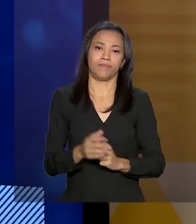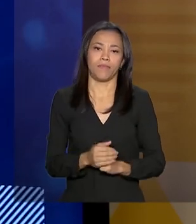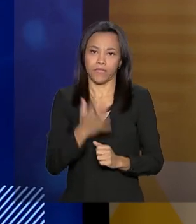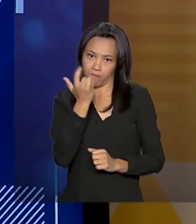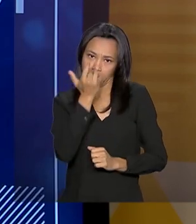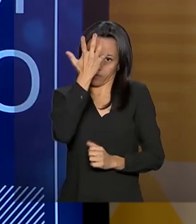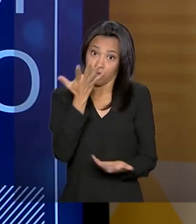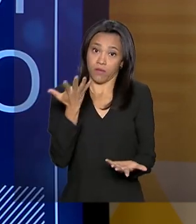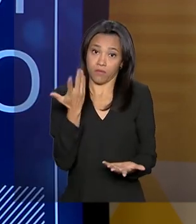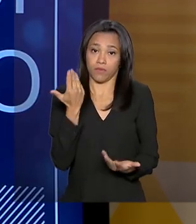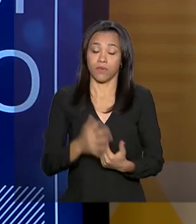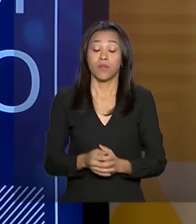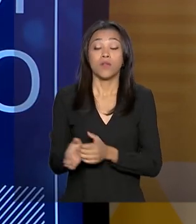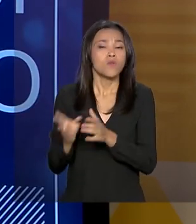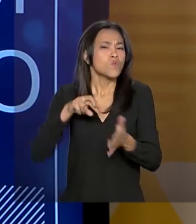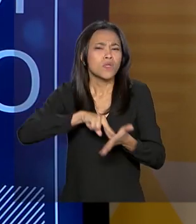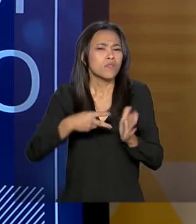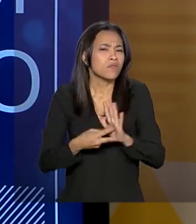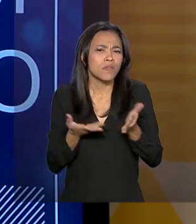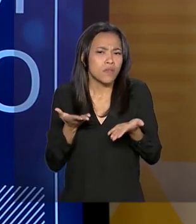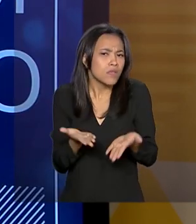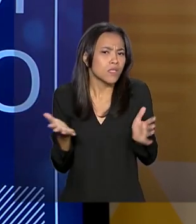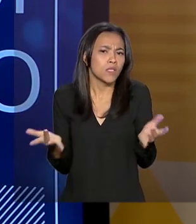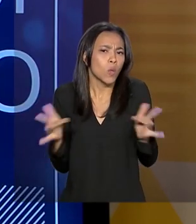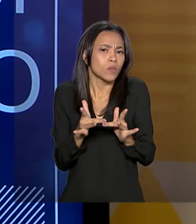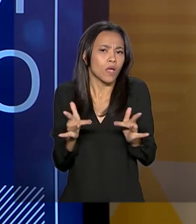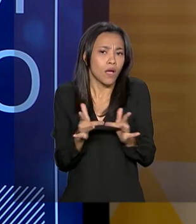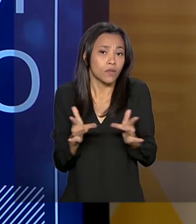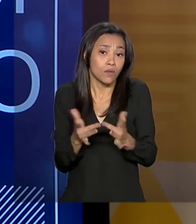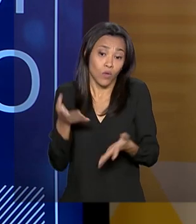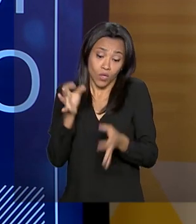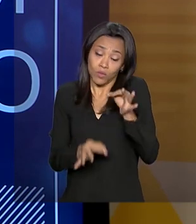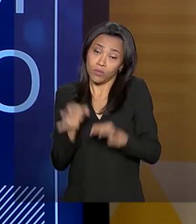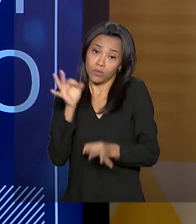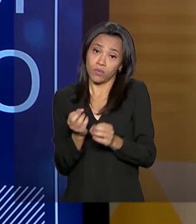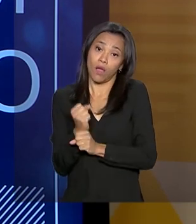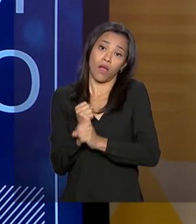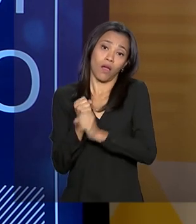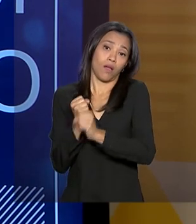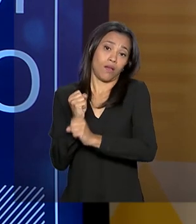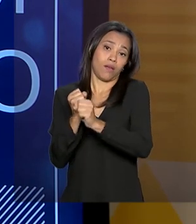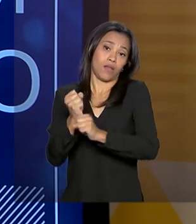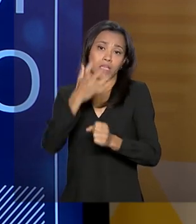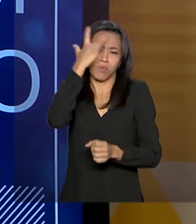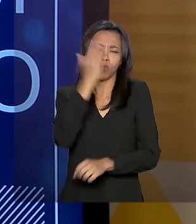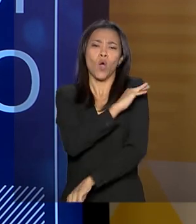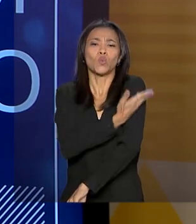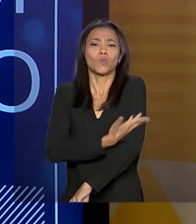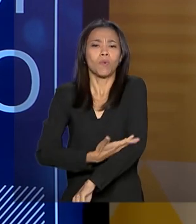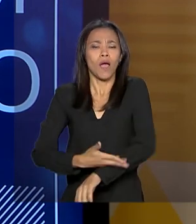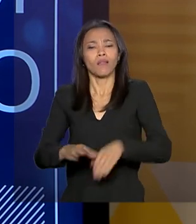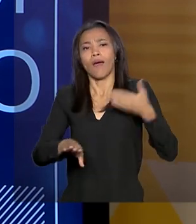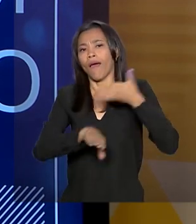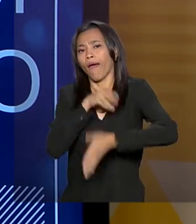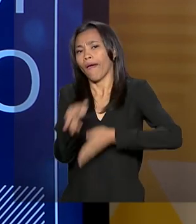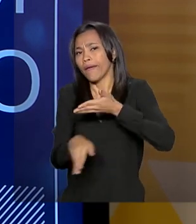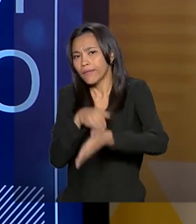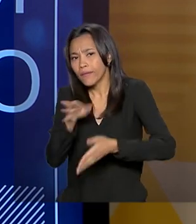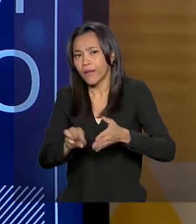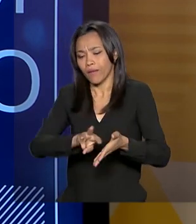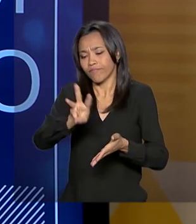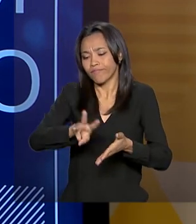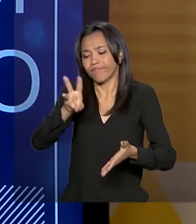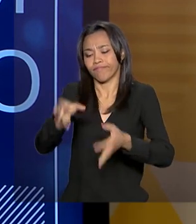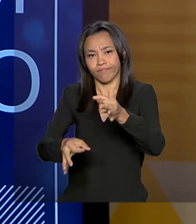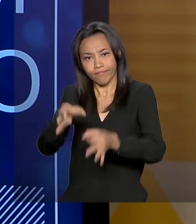Então, o que significa isso? Que, como eu disse, o judiciário já existe há muitos anos. Então, as pessoas estão acostumadas a entrar no site do processo judicial